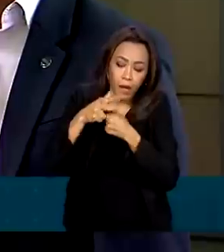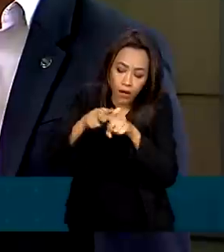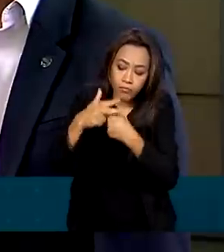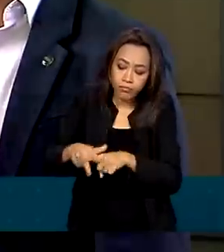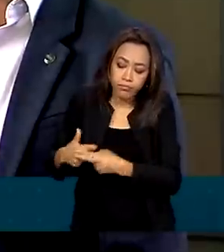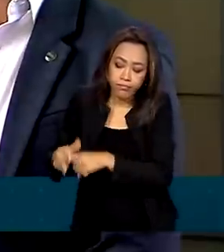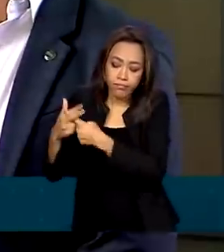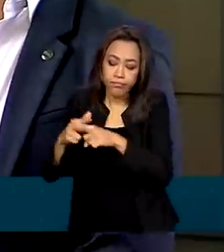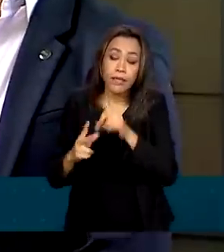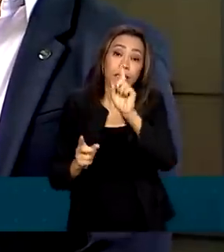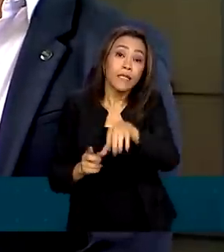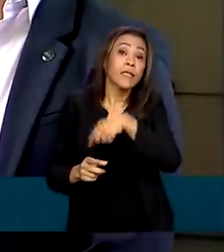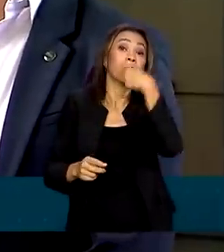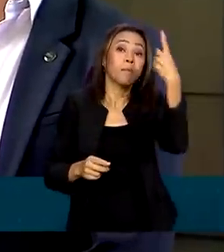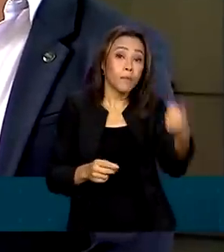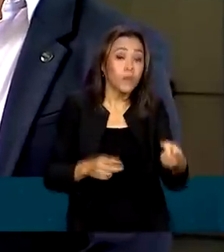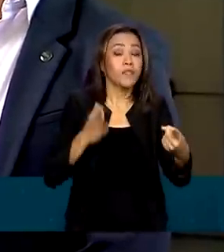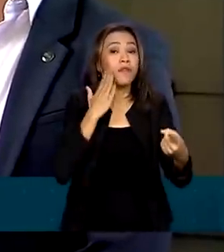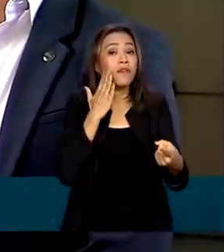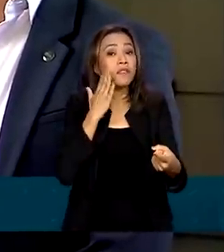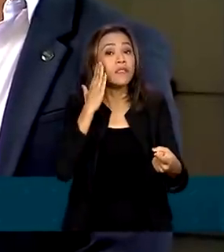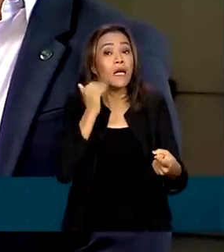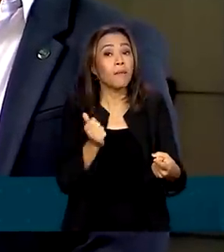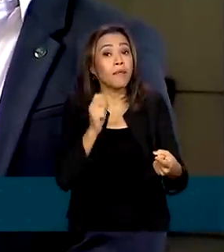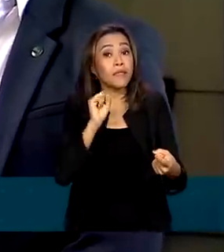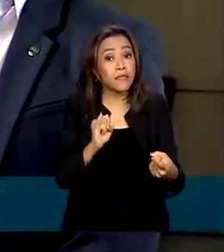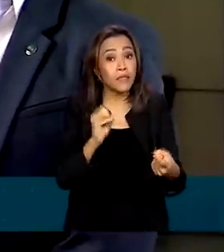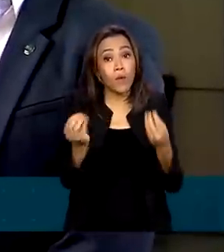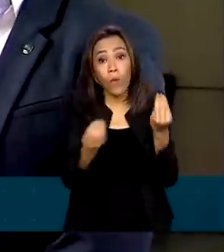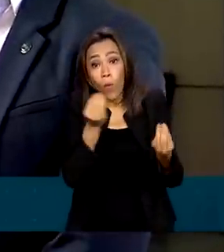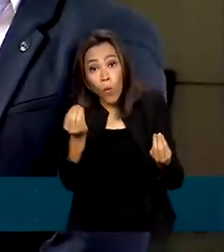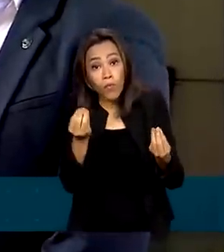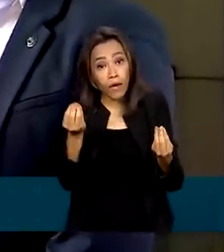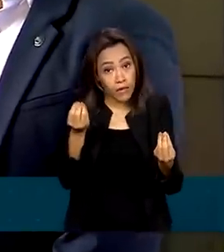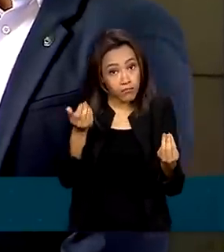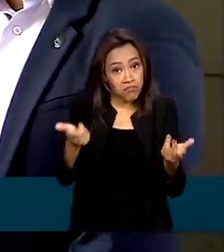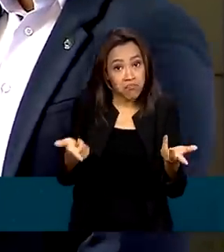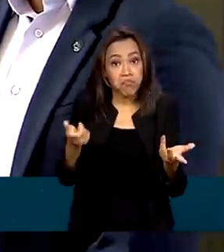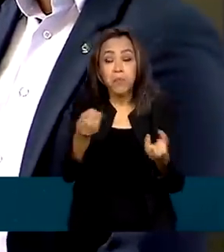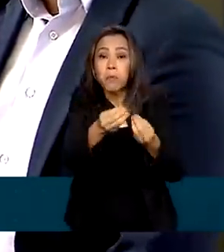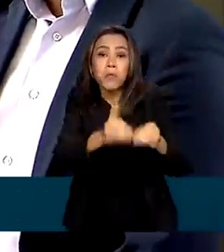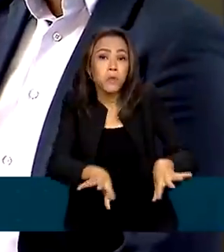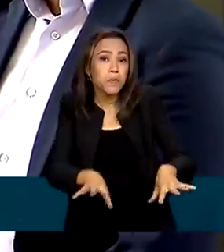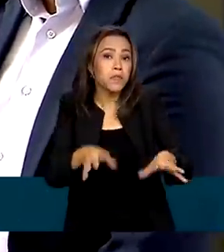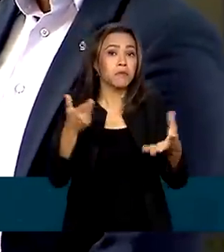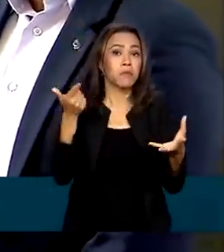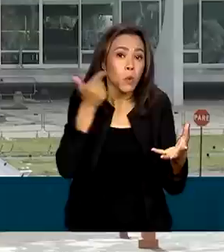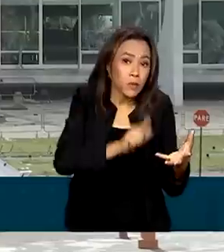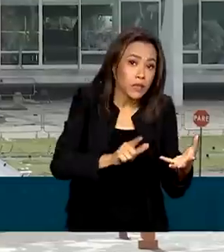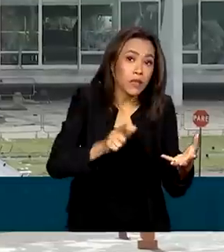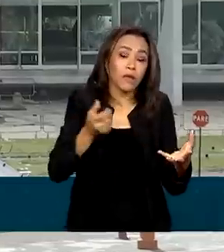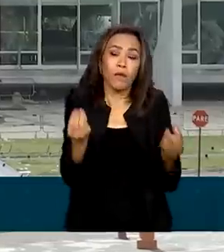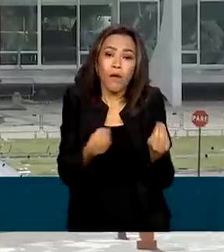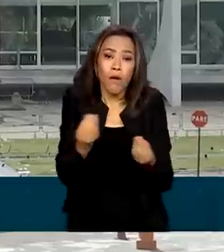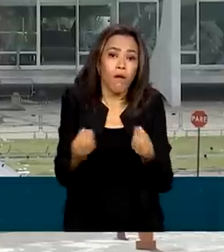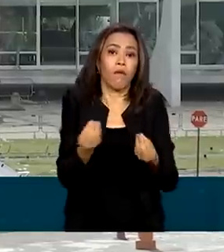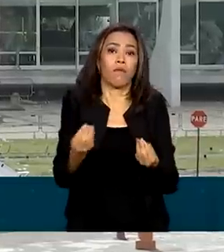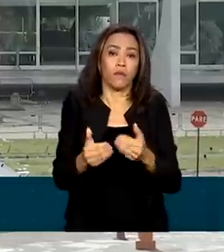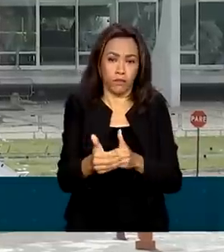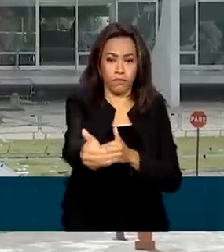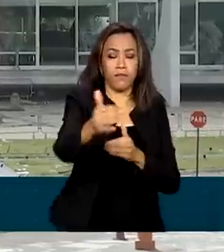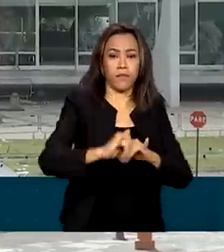segundo momento é que a gente vai ter a resposta sobre a reversibilidade ou não dos danos a esses elementos. O IFAM é